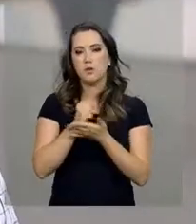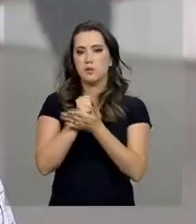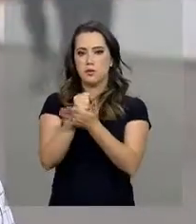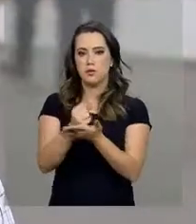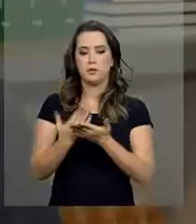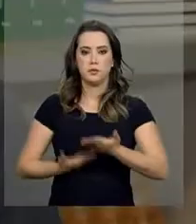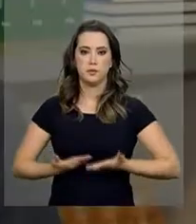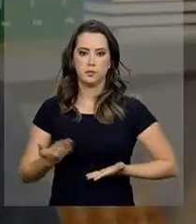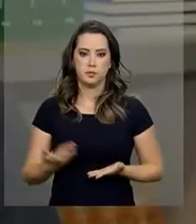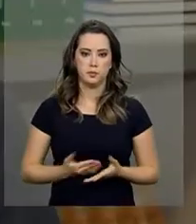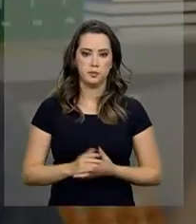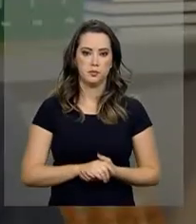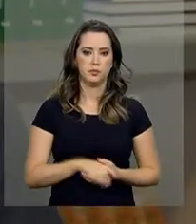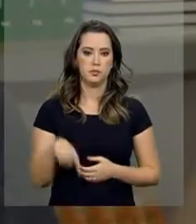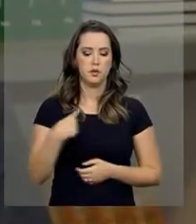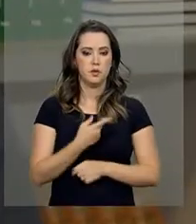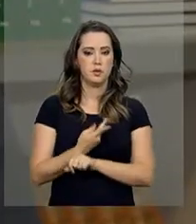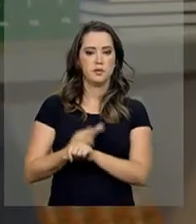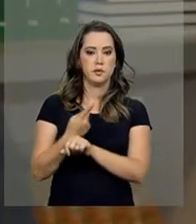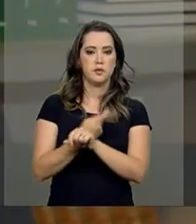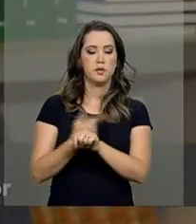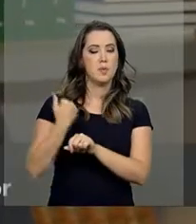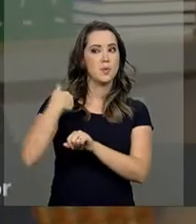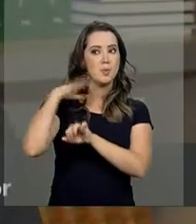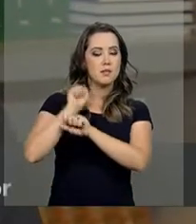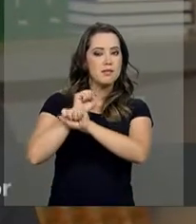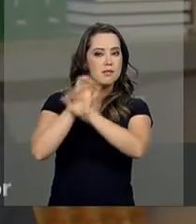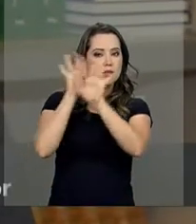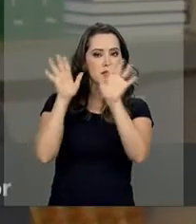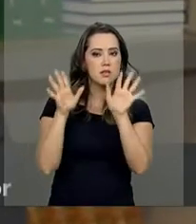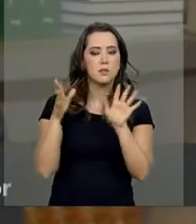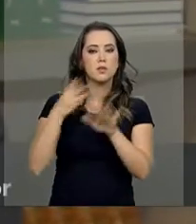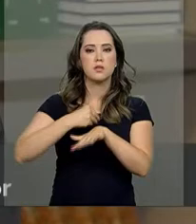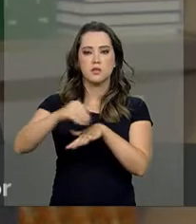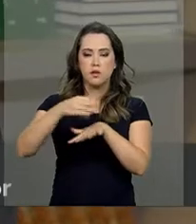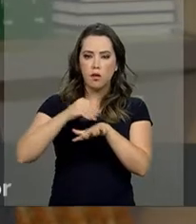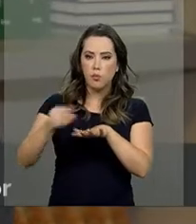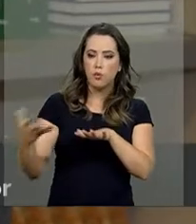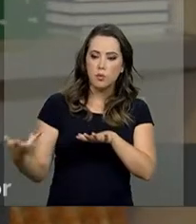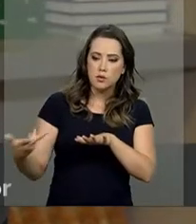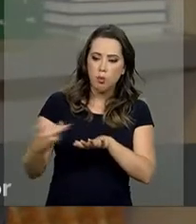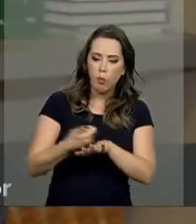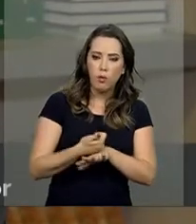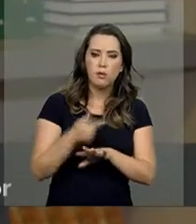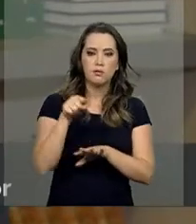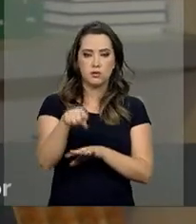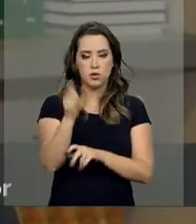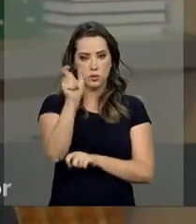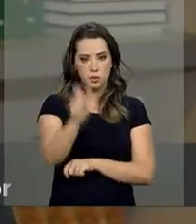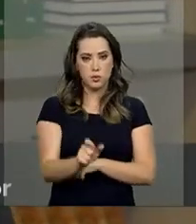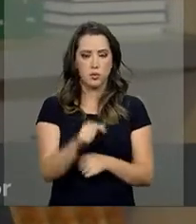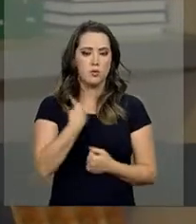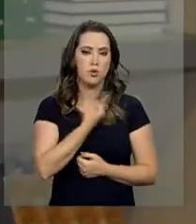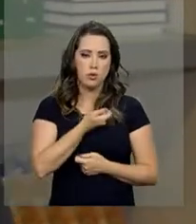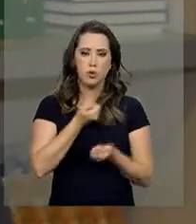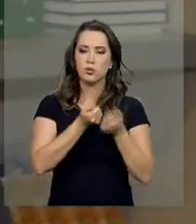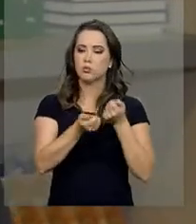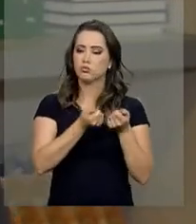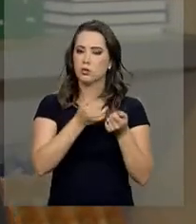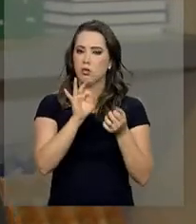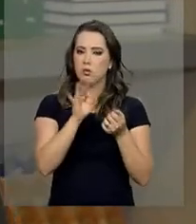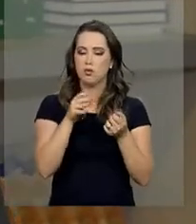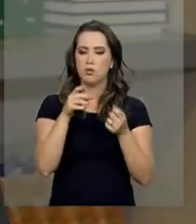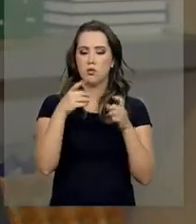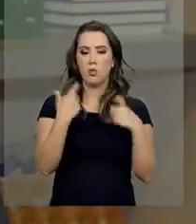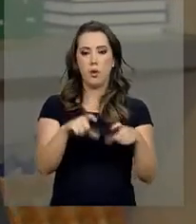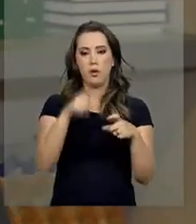desses serviços. Nós buscamos trazer mais transparência, informação e qualidade para o consumidor. A partir do momento que nós regulamentarmos que os